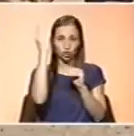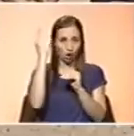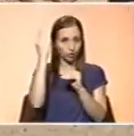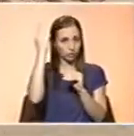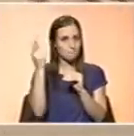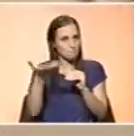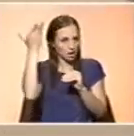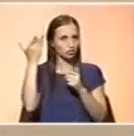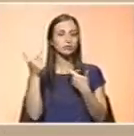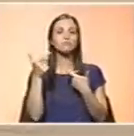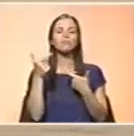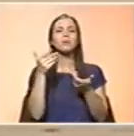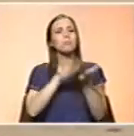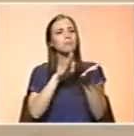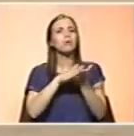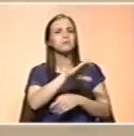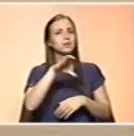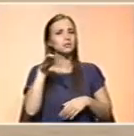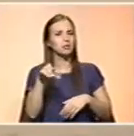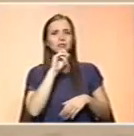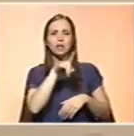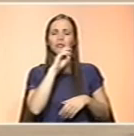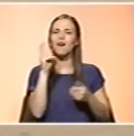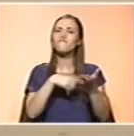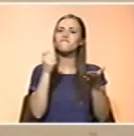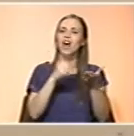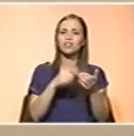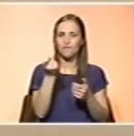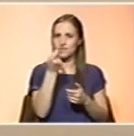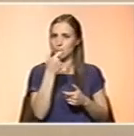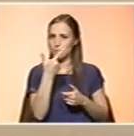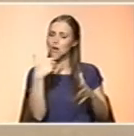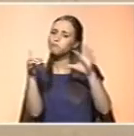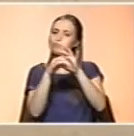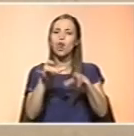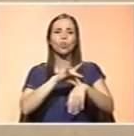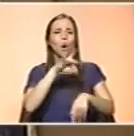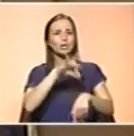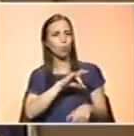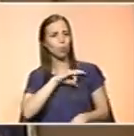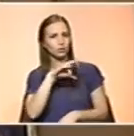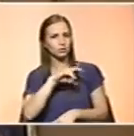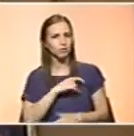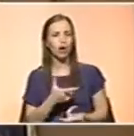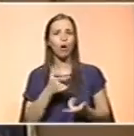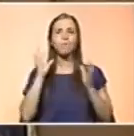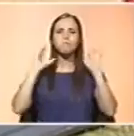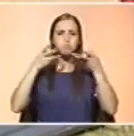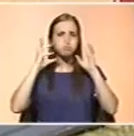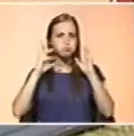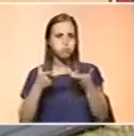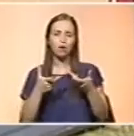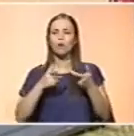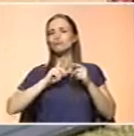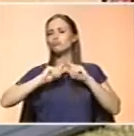científicas têm permitido associar as carências desta vitamina, às doenças cardiovasculares, à obesidade, entre